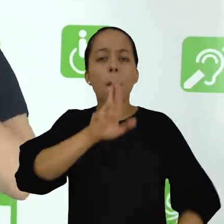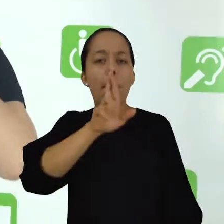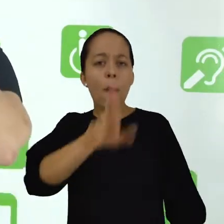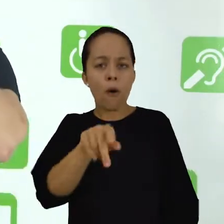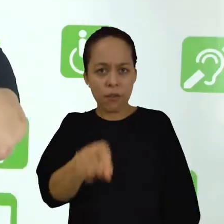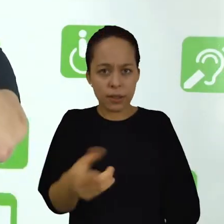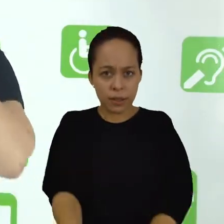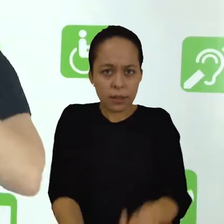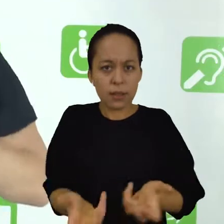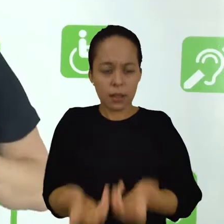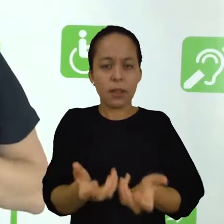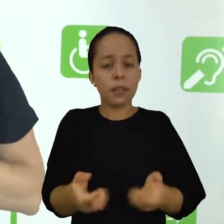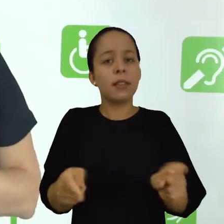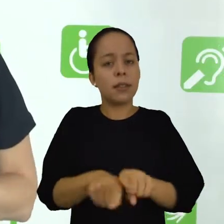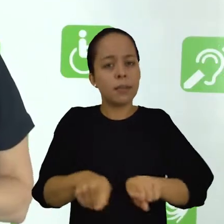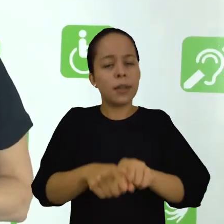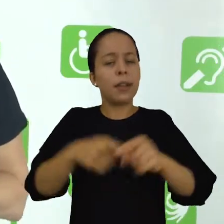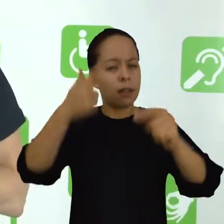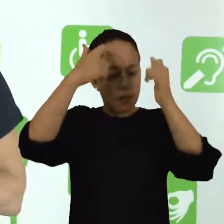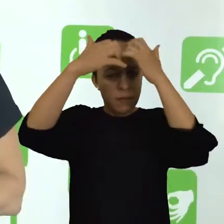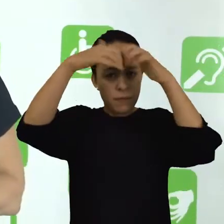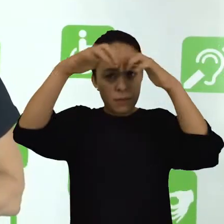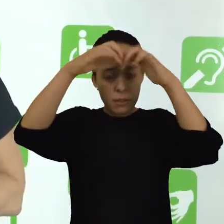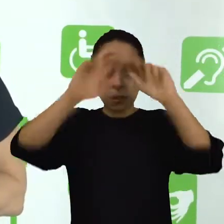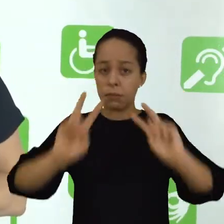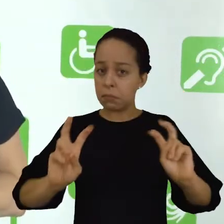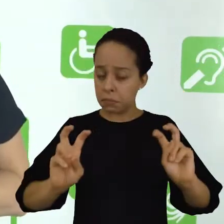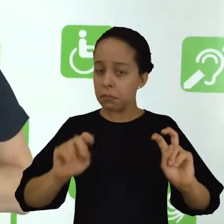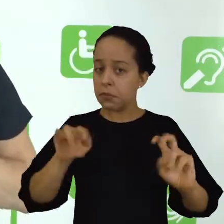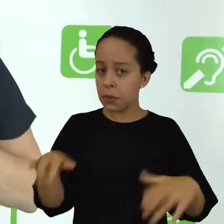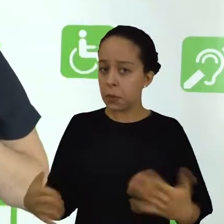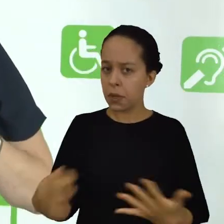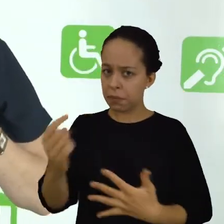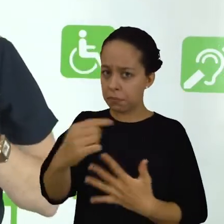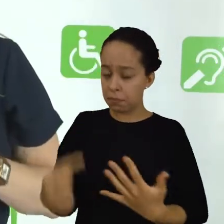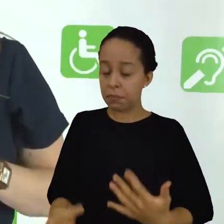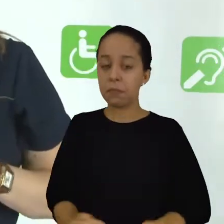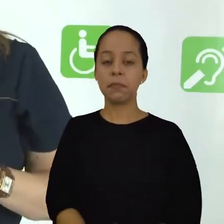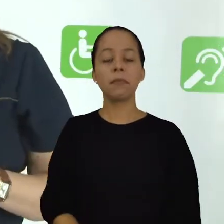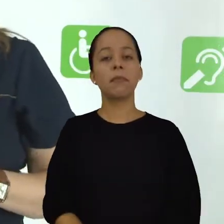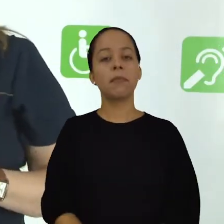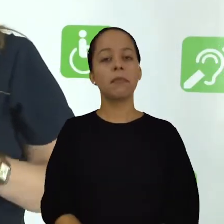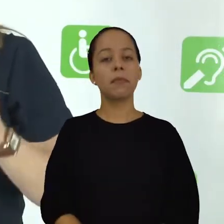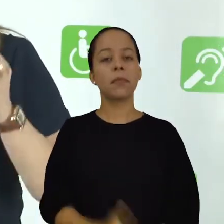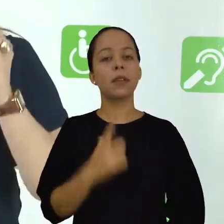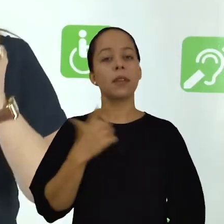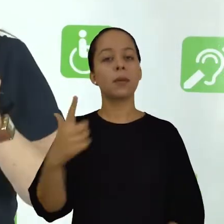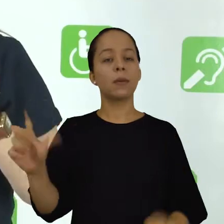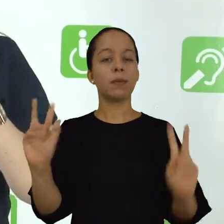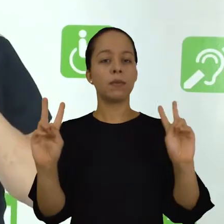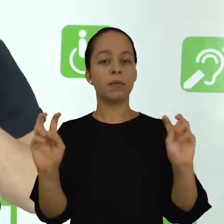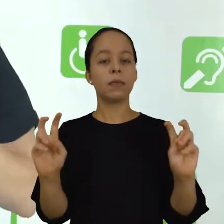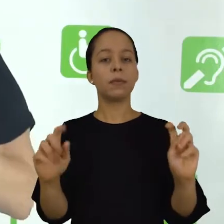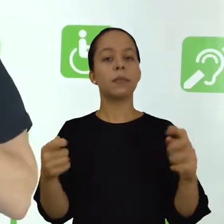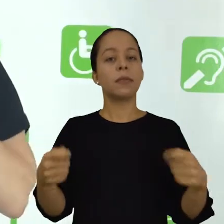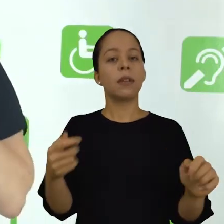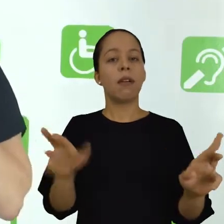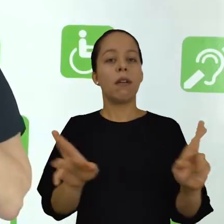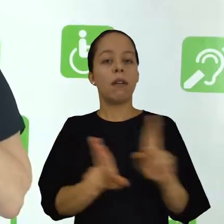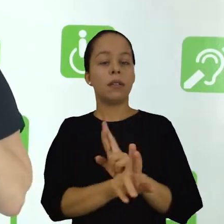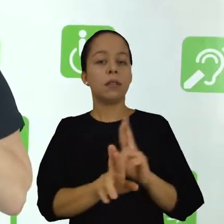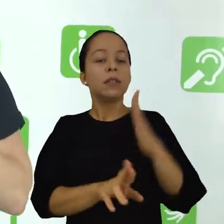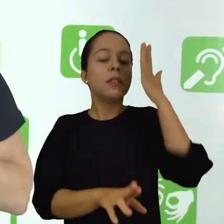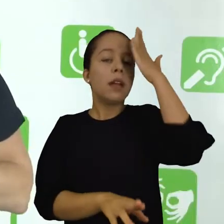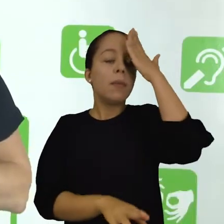a que você quer chegar, as suas reflexões sobre o assunto. Um outro é você estabelecer